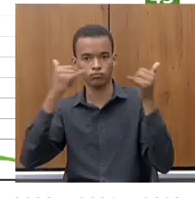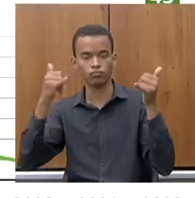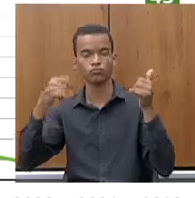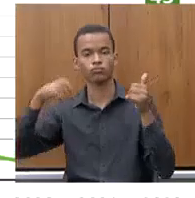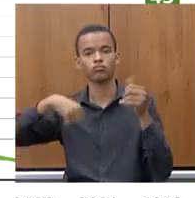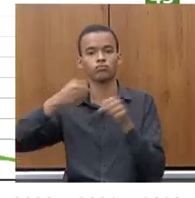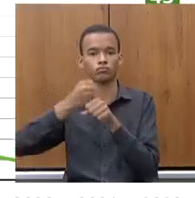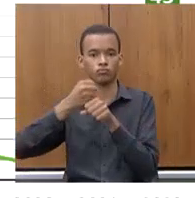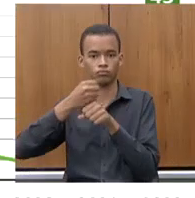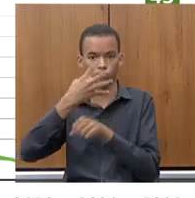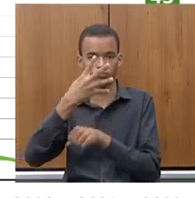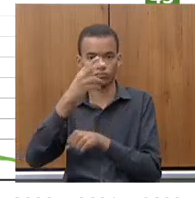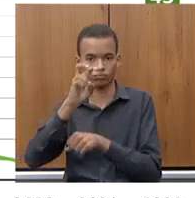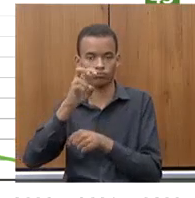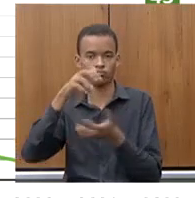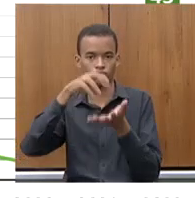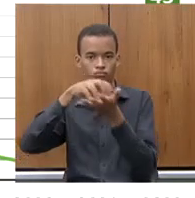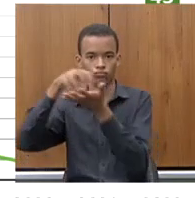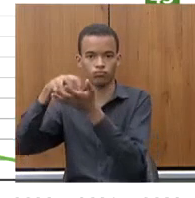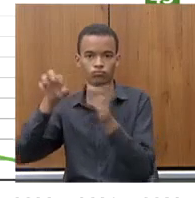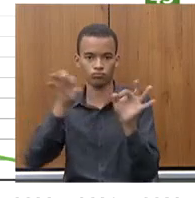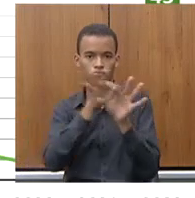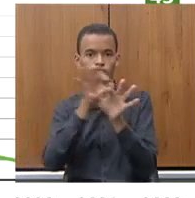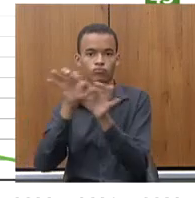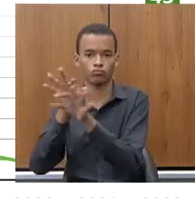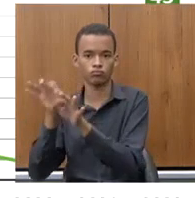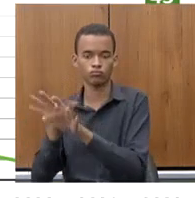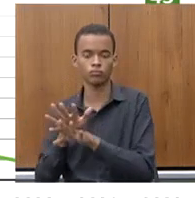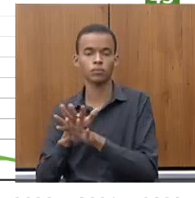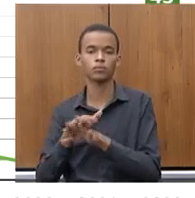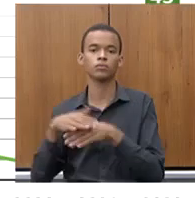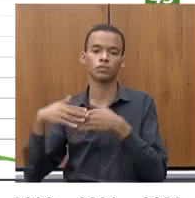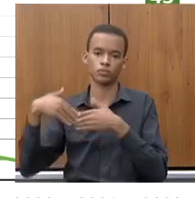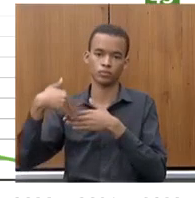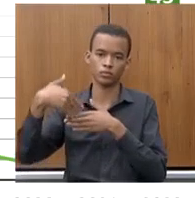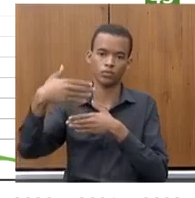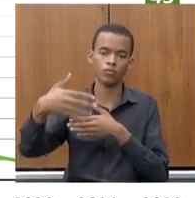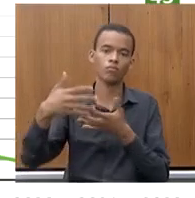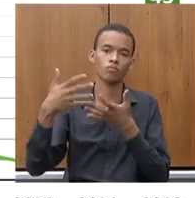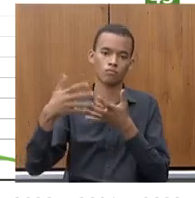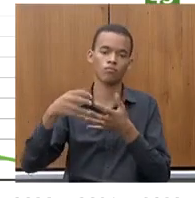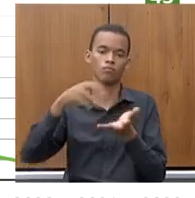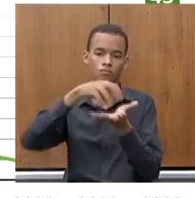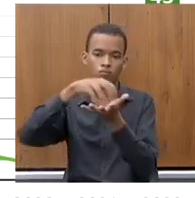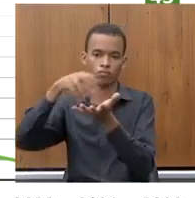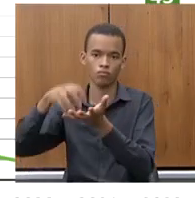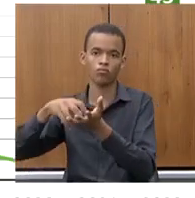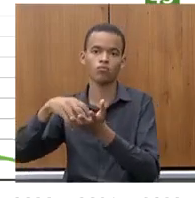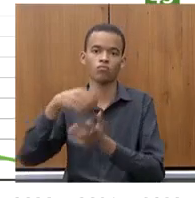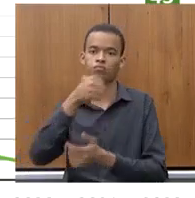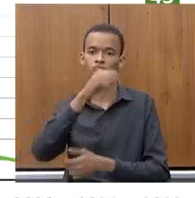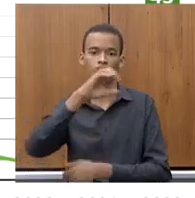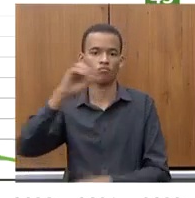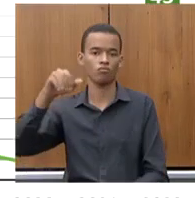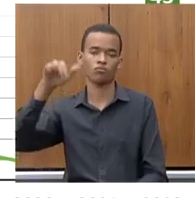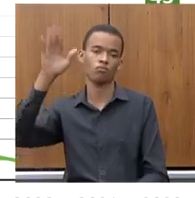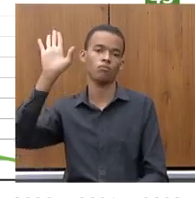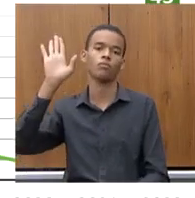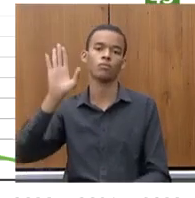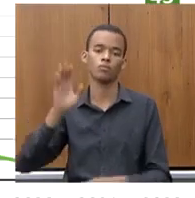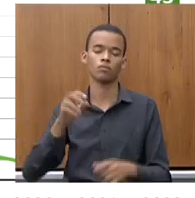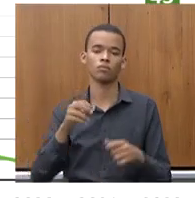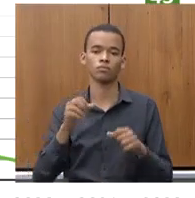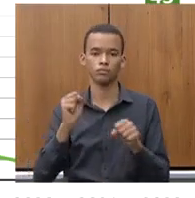para mais algumas centenas de subestações e vamos continuar nesse plano ousado de